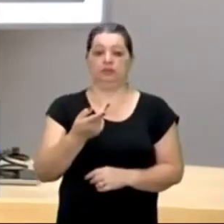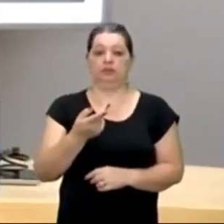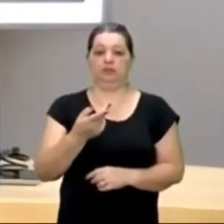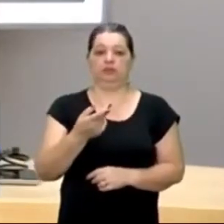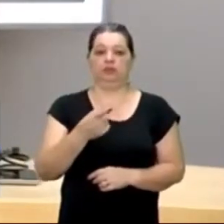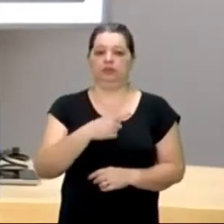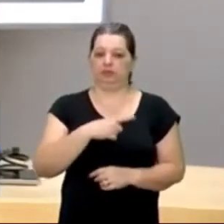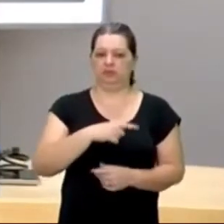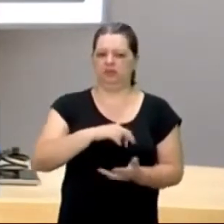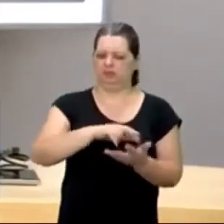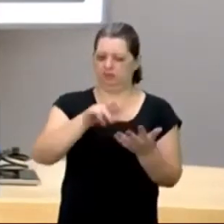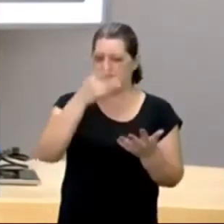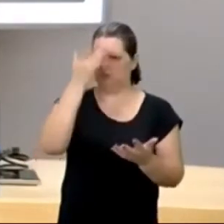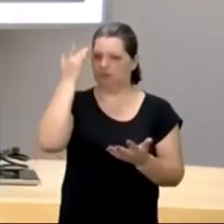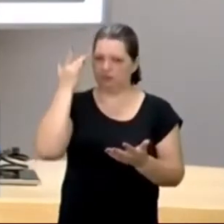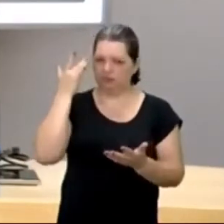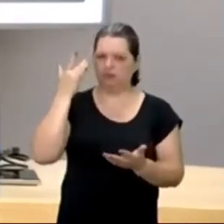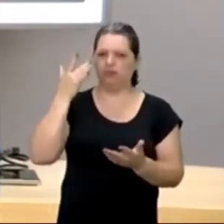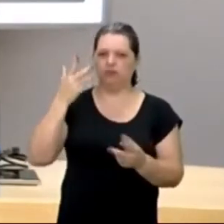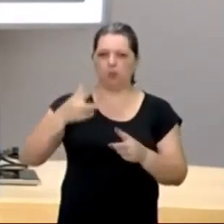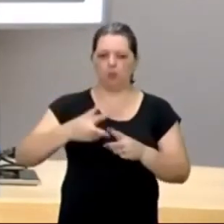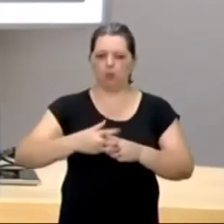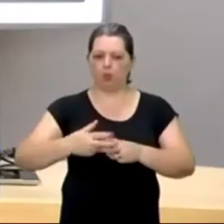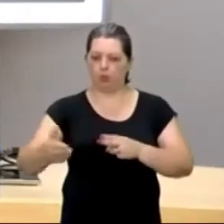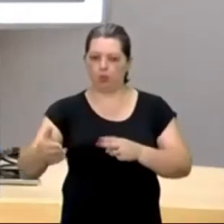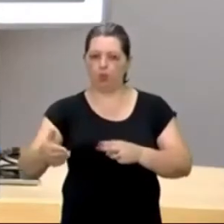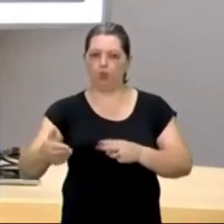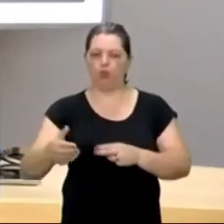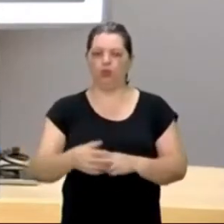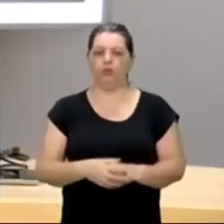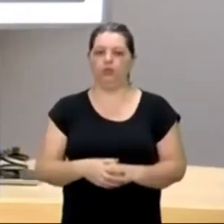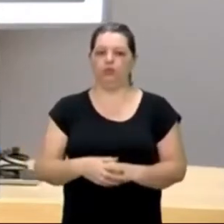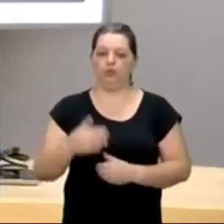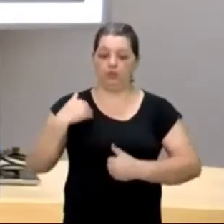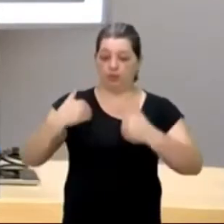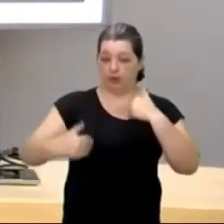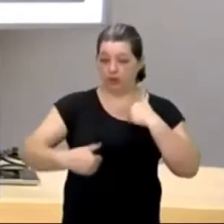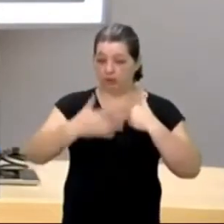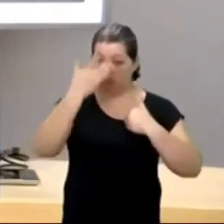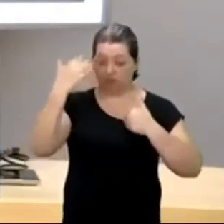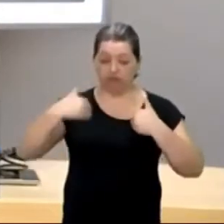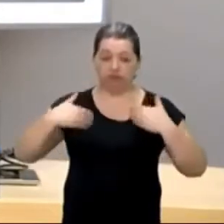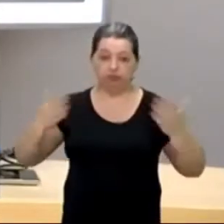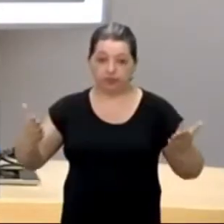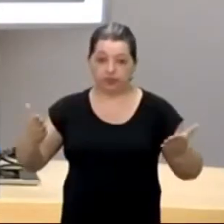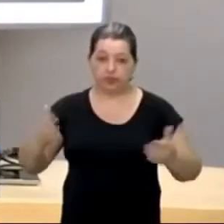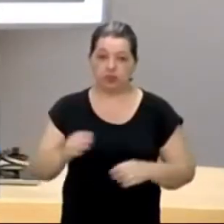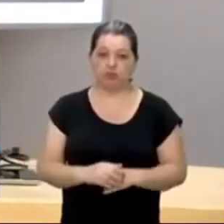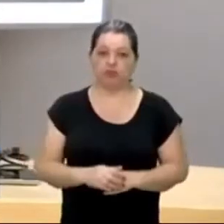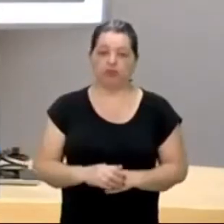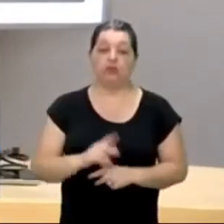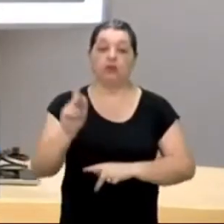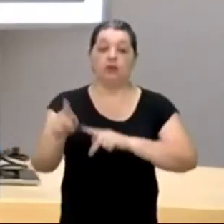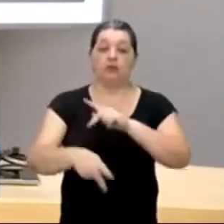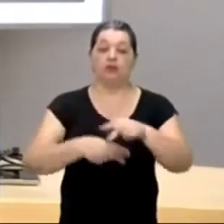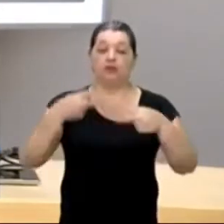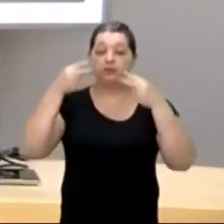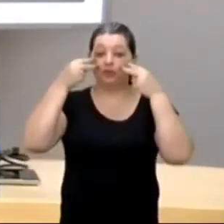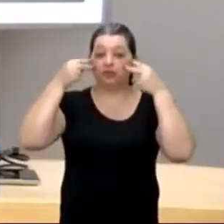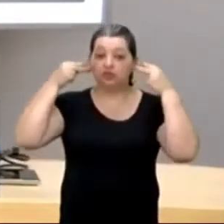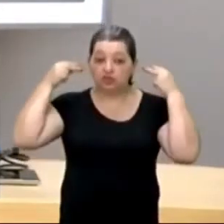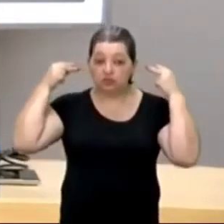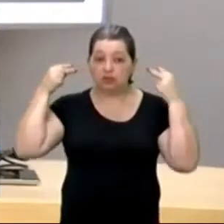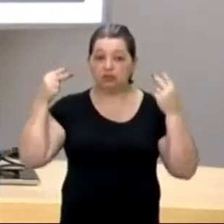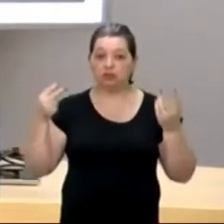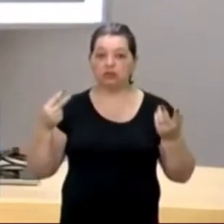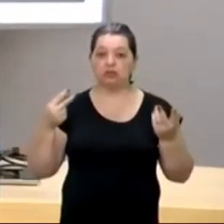andando pelada por aqui, os corpos das pessoas, indígenas, índios, que seja,